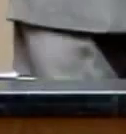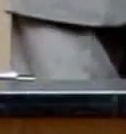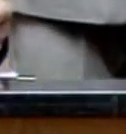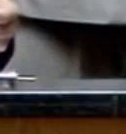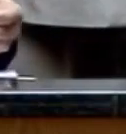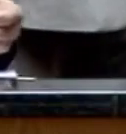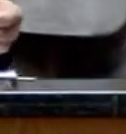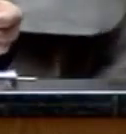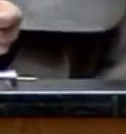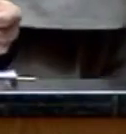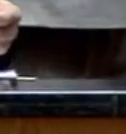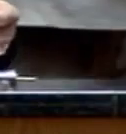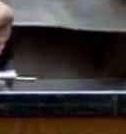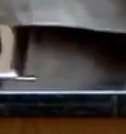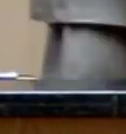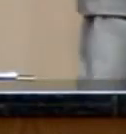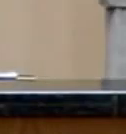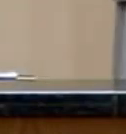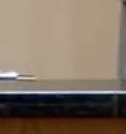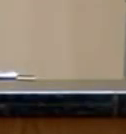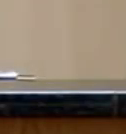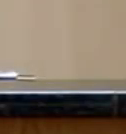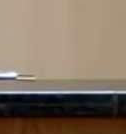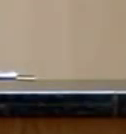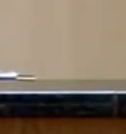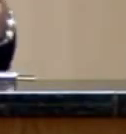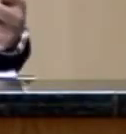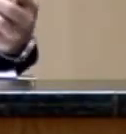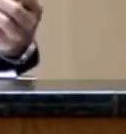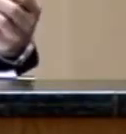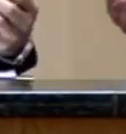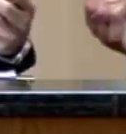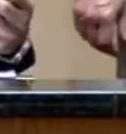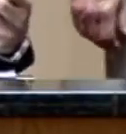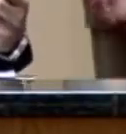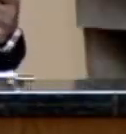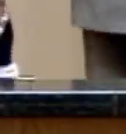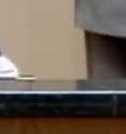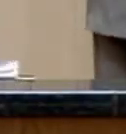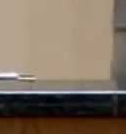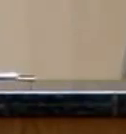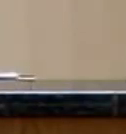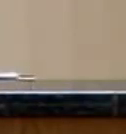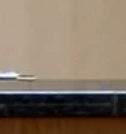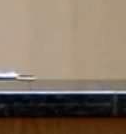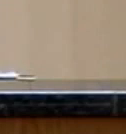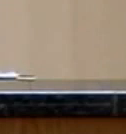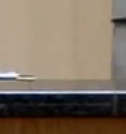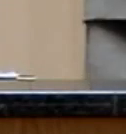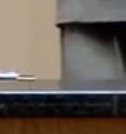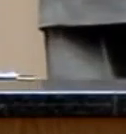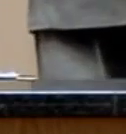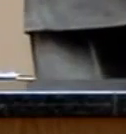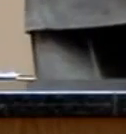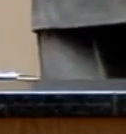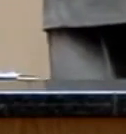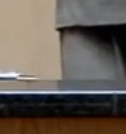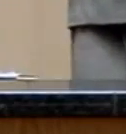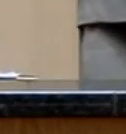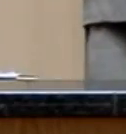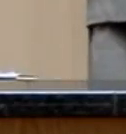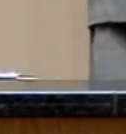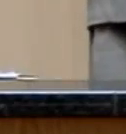nós... Questão de ordem, Sr. Presidente. Eu só quero fazer um comunicado, relembrando, daí já passo para o deputado